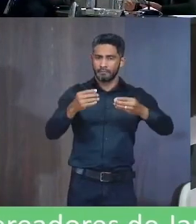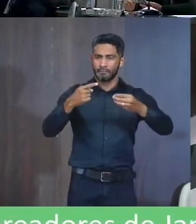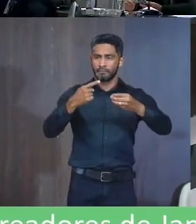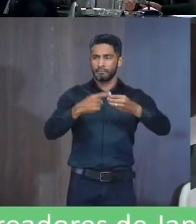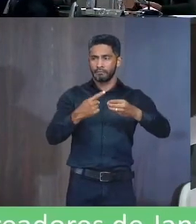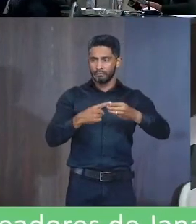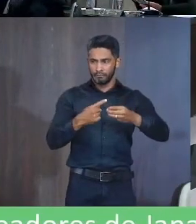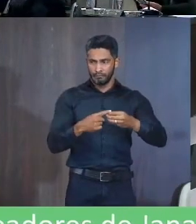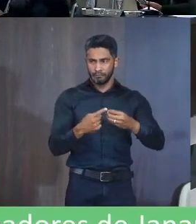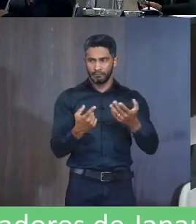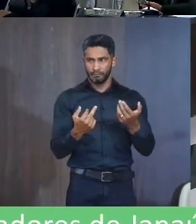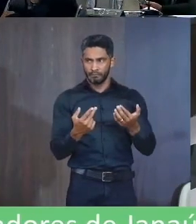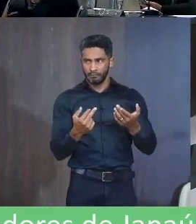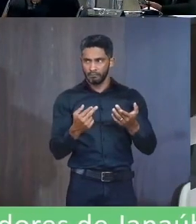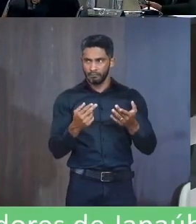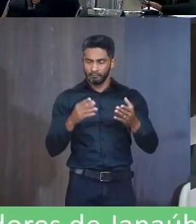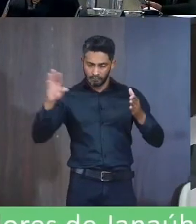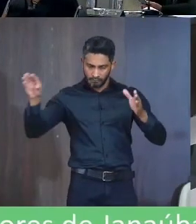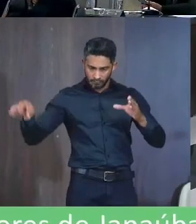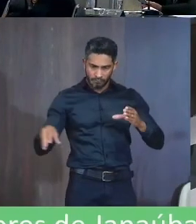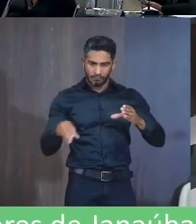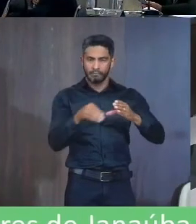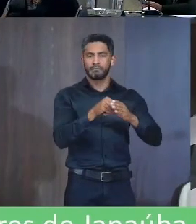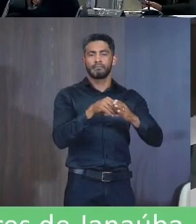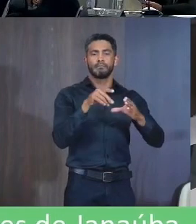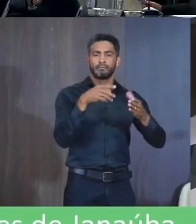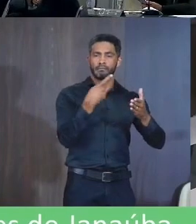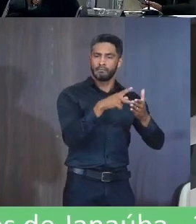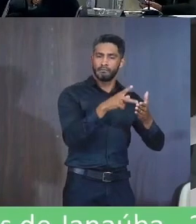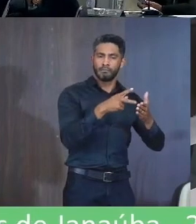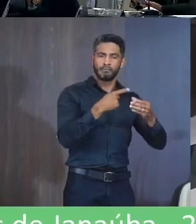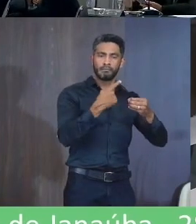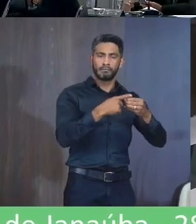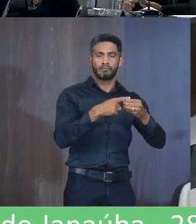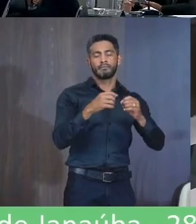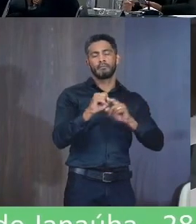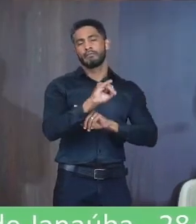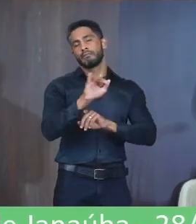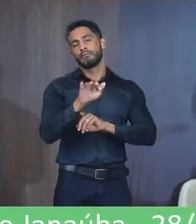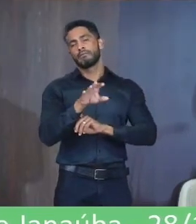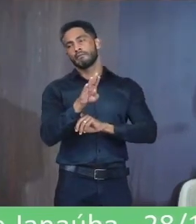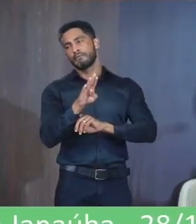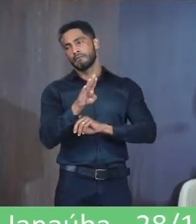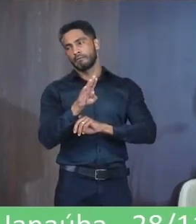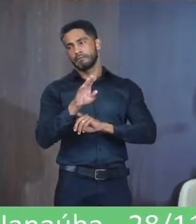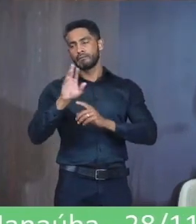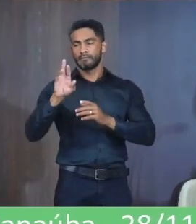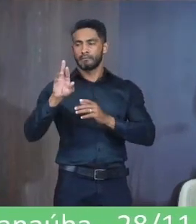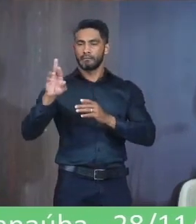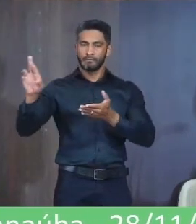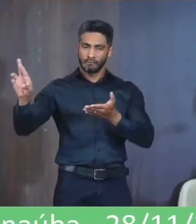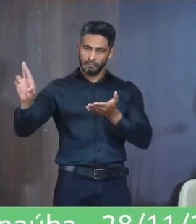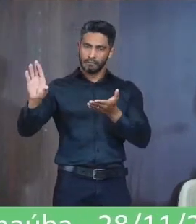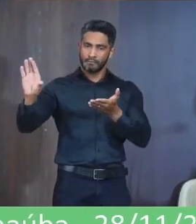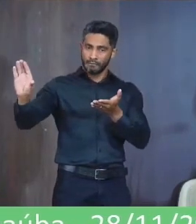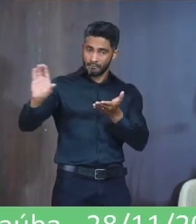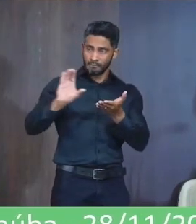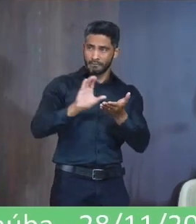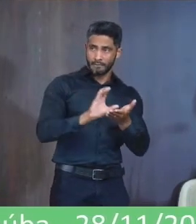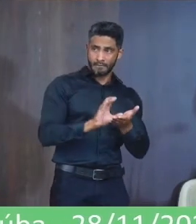Em Direto Direto Ele já fica Destinado Para o município De Janaúba Então é um recurso Bastante